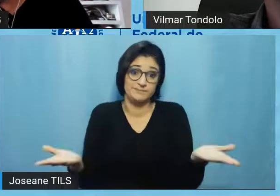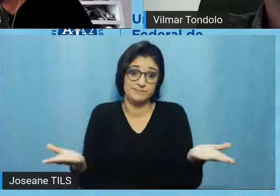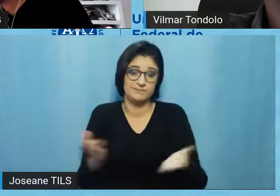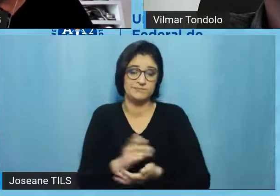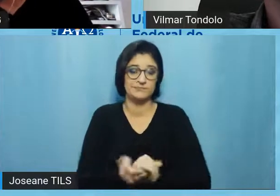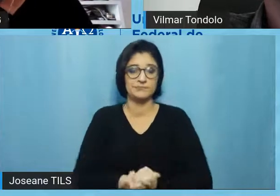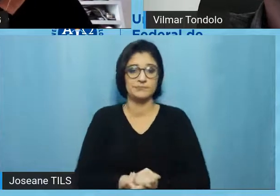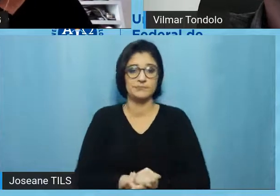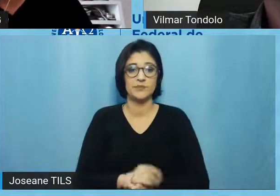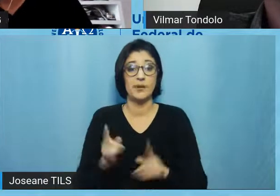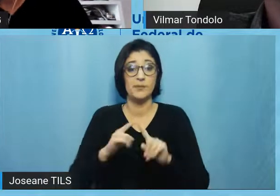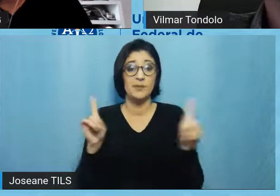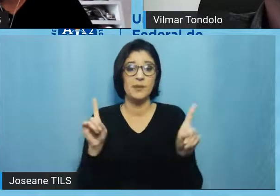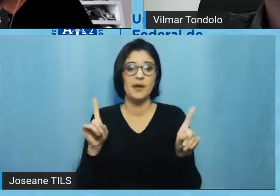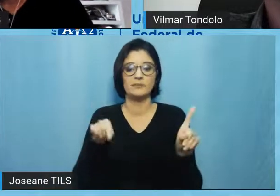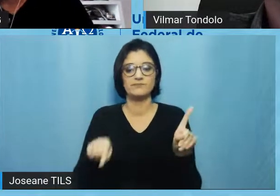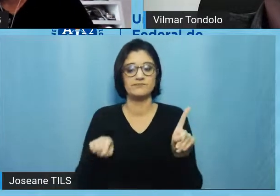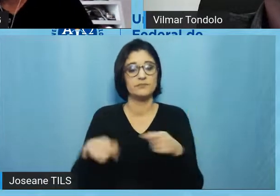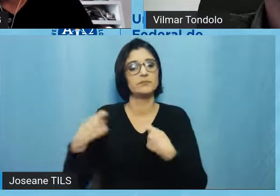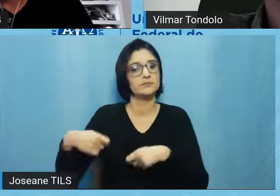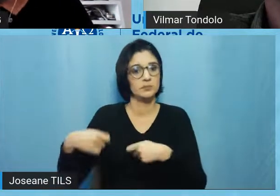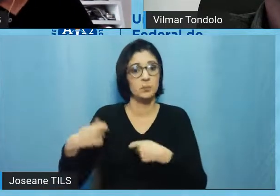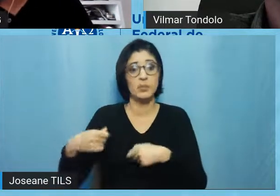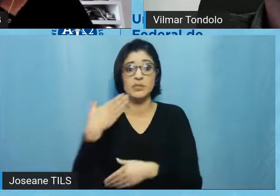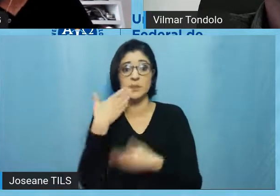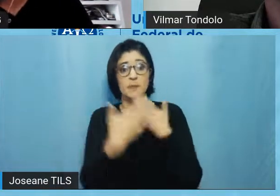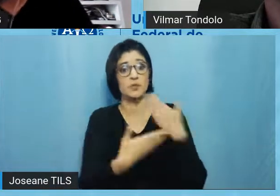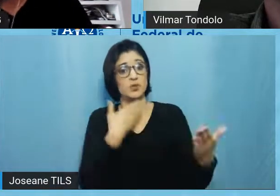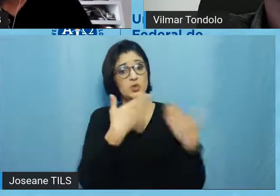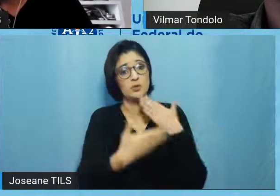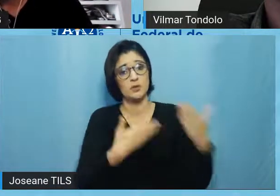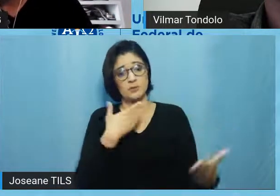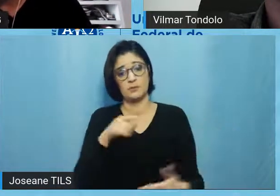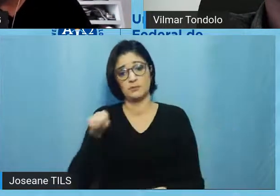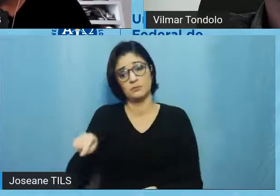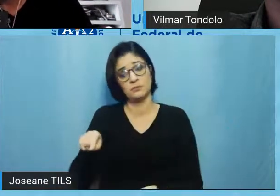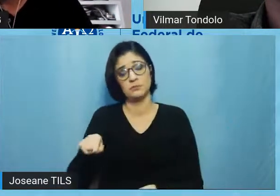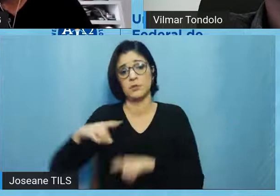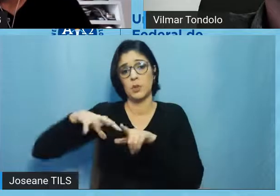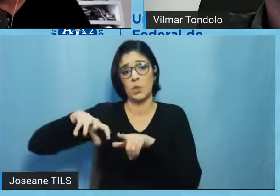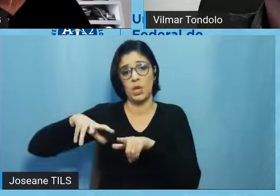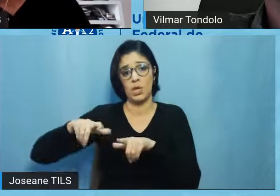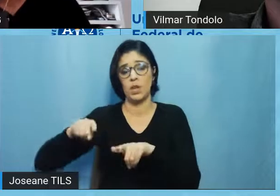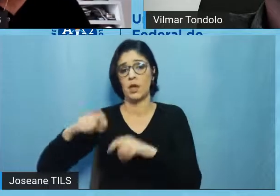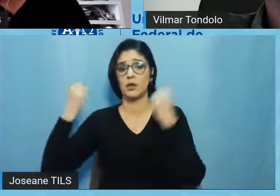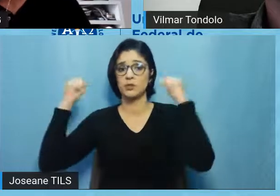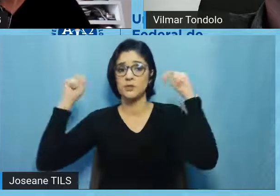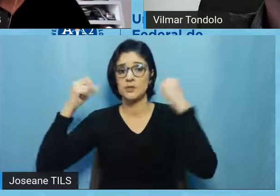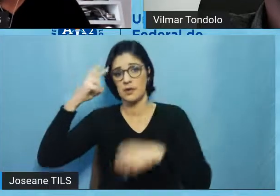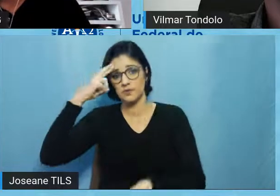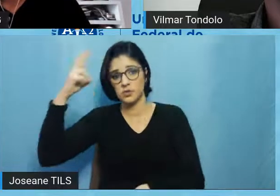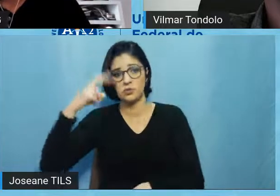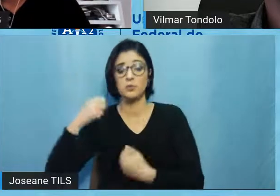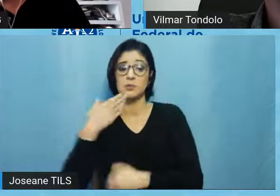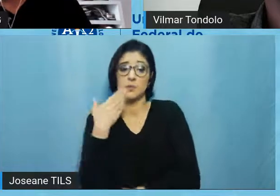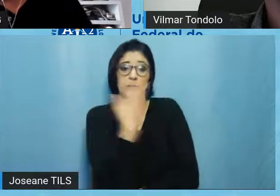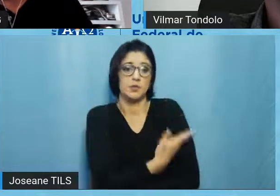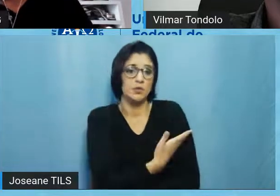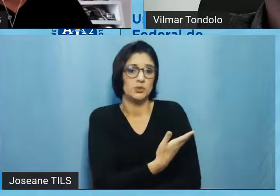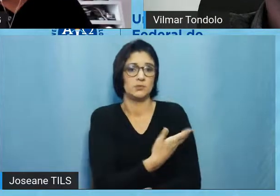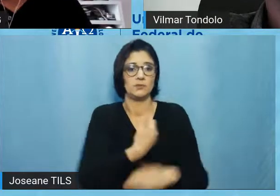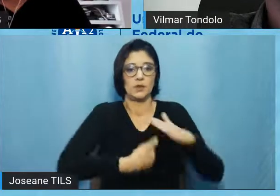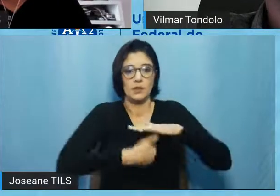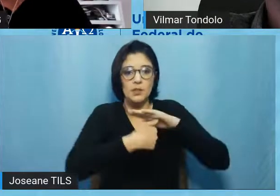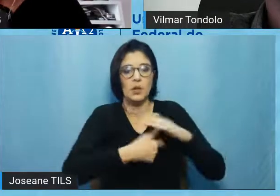mas acho que essa demanda ela tem que surgir, né, por parte da unidade, por parte da direção da ESF, e dentro da universidade,